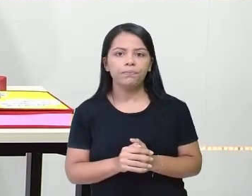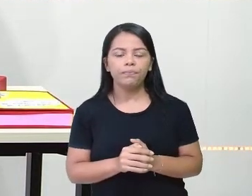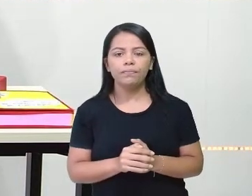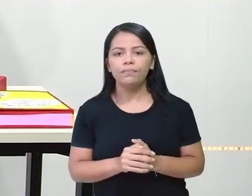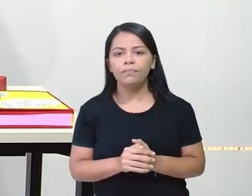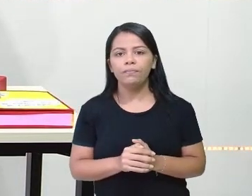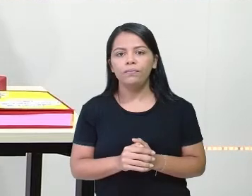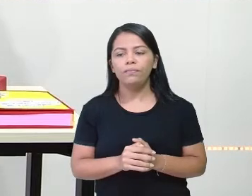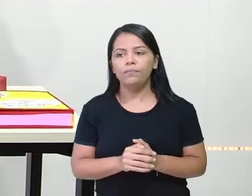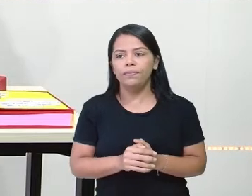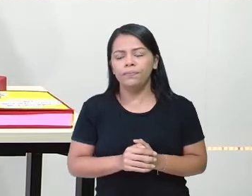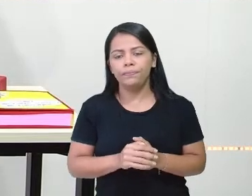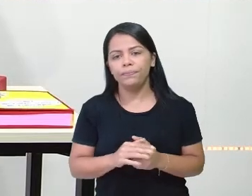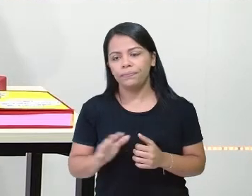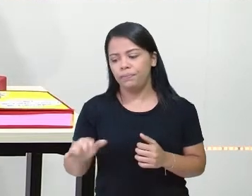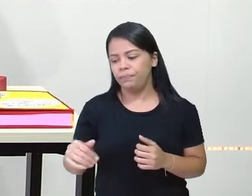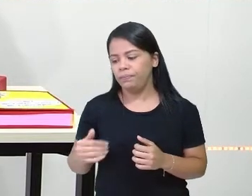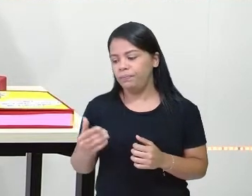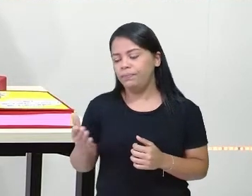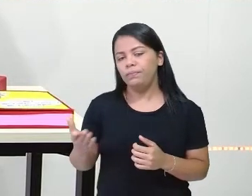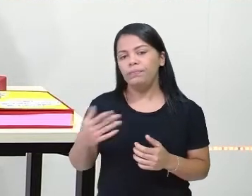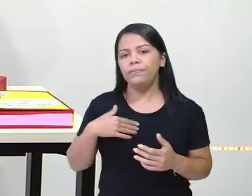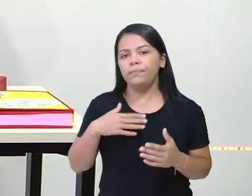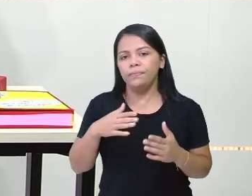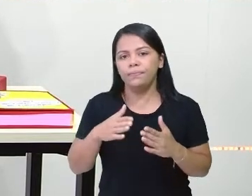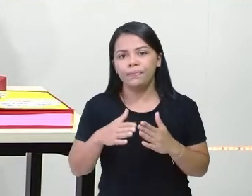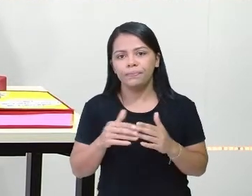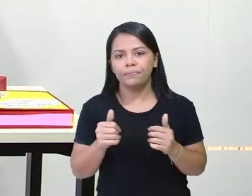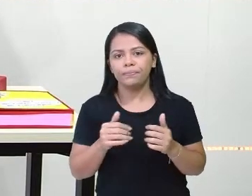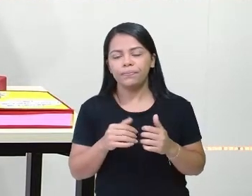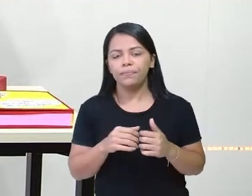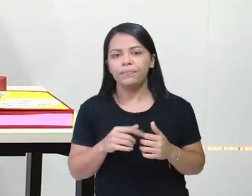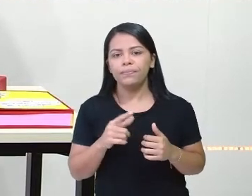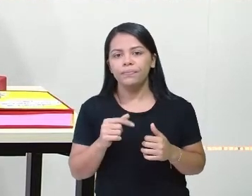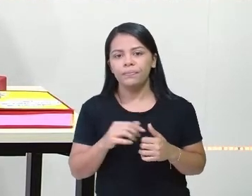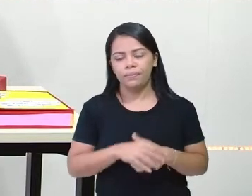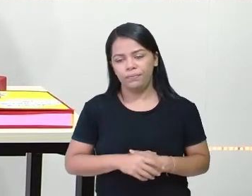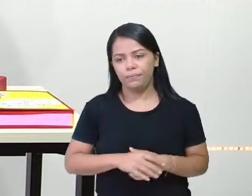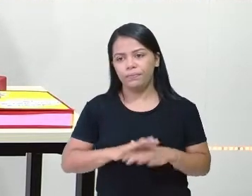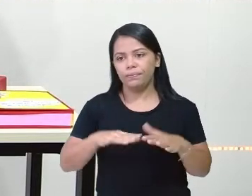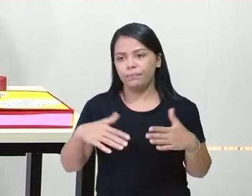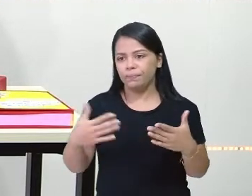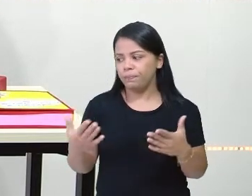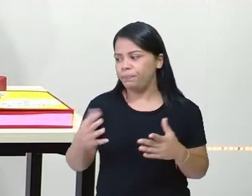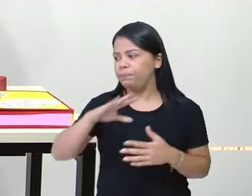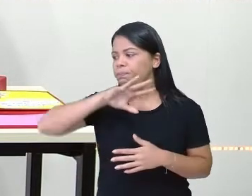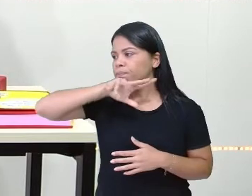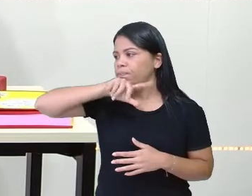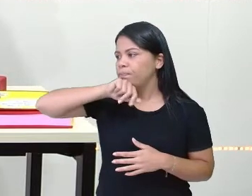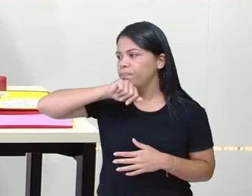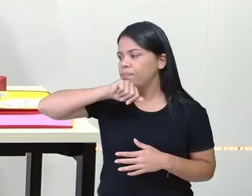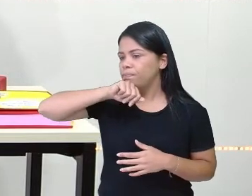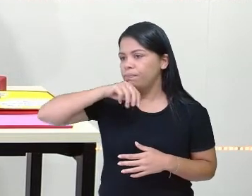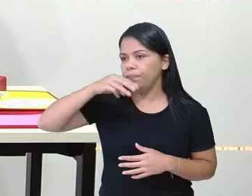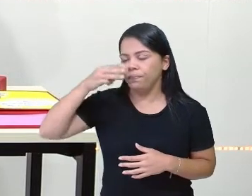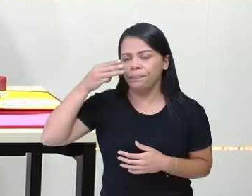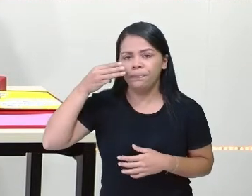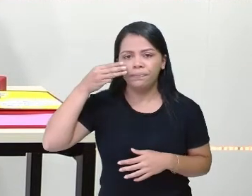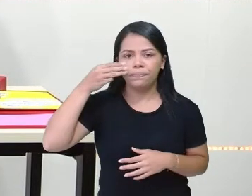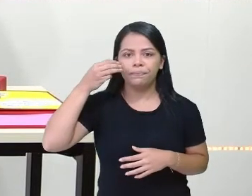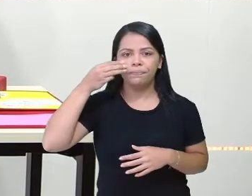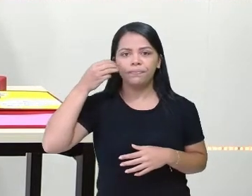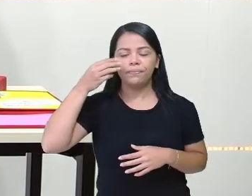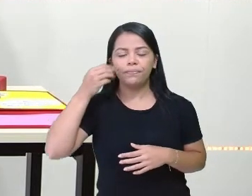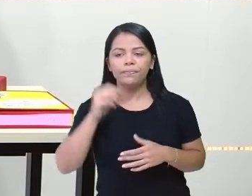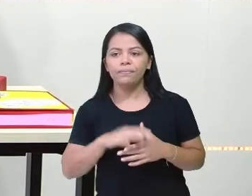prontamente lhe ensinou. A onça e o gato saíram pulando, né? Depois, indo junto para